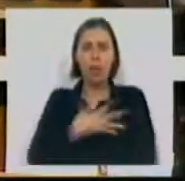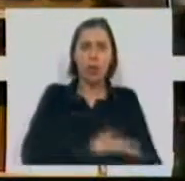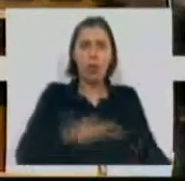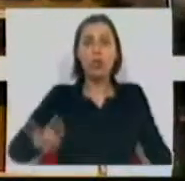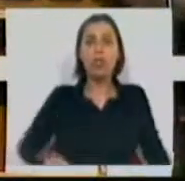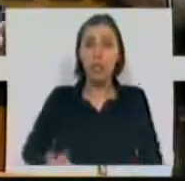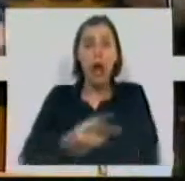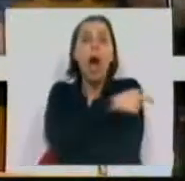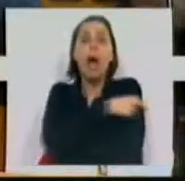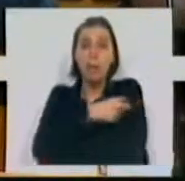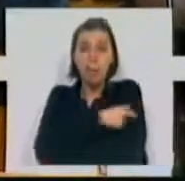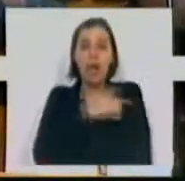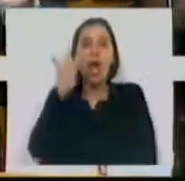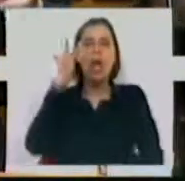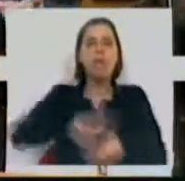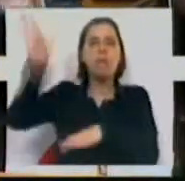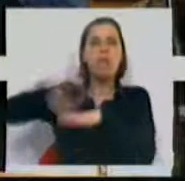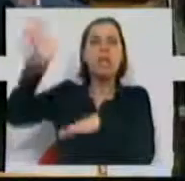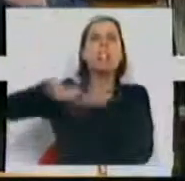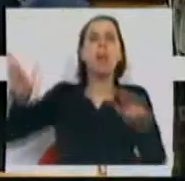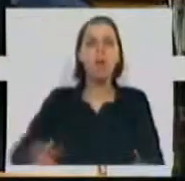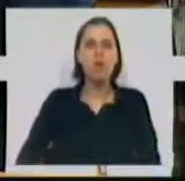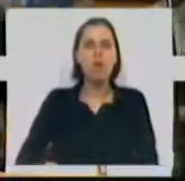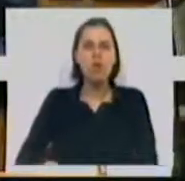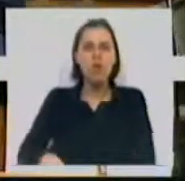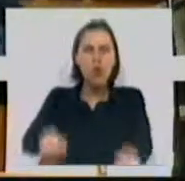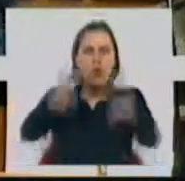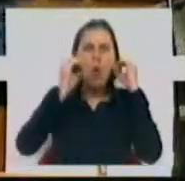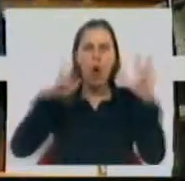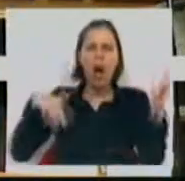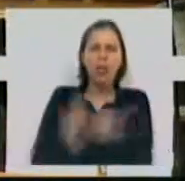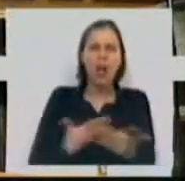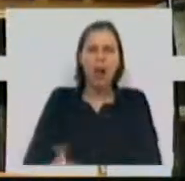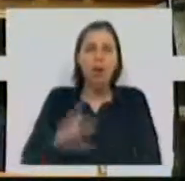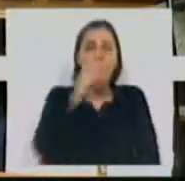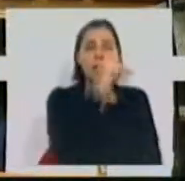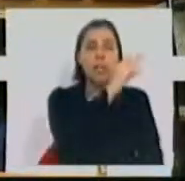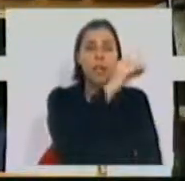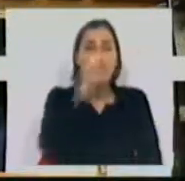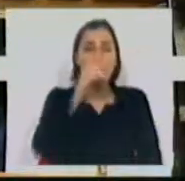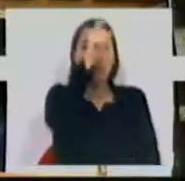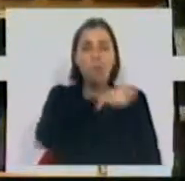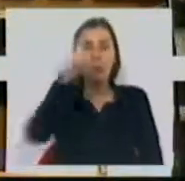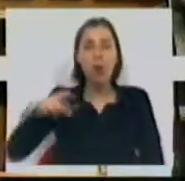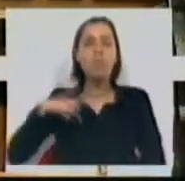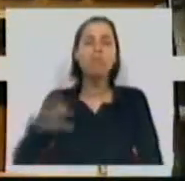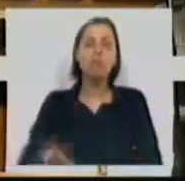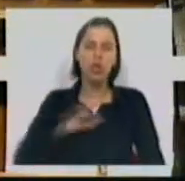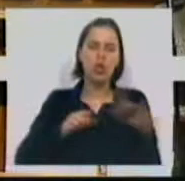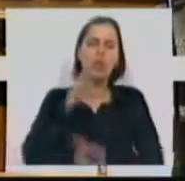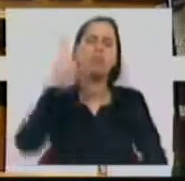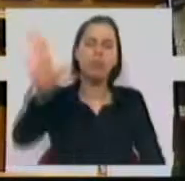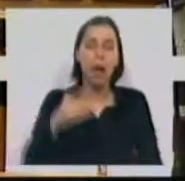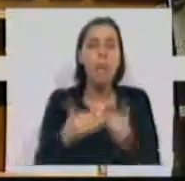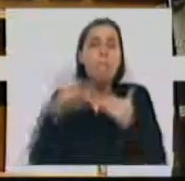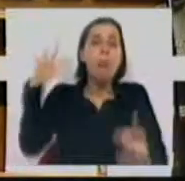desempregados. Representa a imigração. Nunca como hoje. Mais de 300 portugueses, Telmo Correia, deputado Telmo